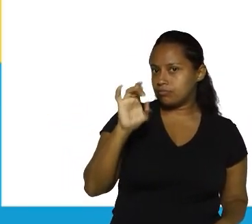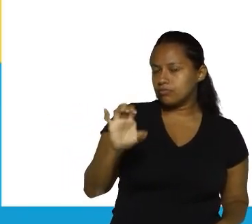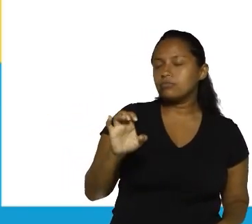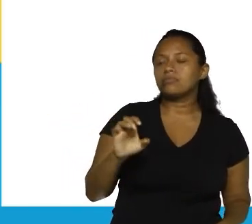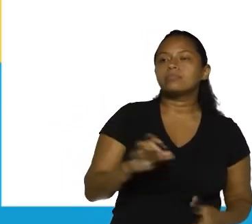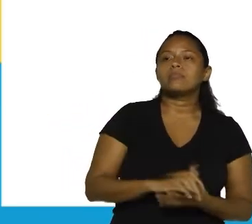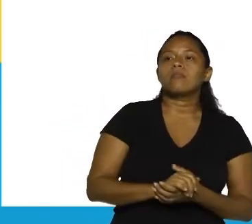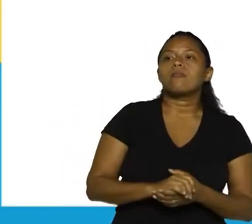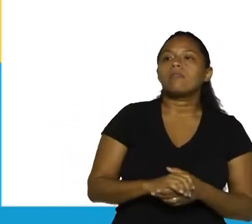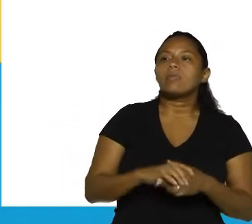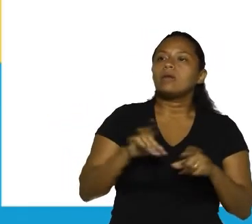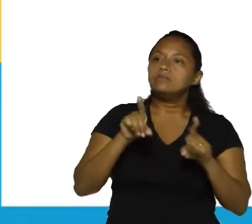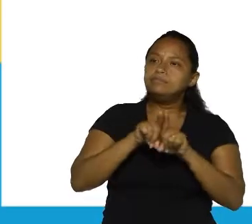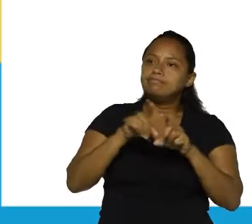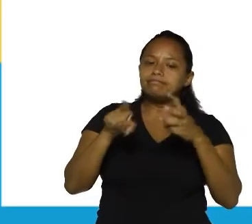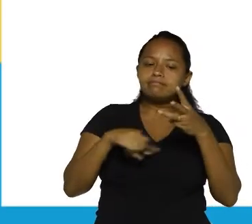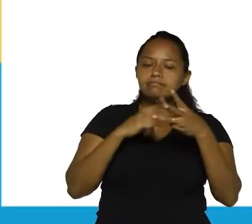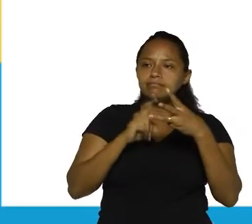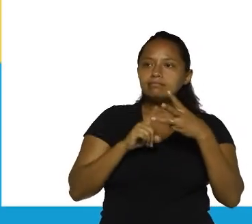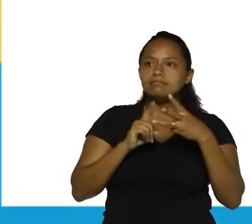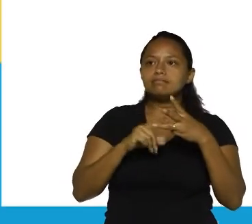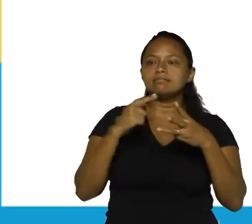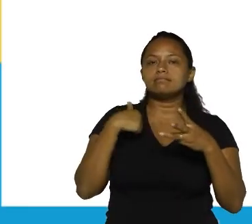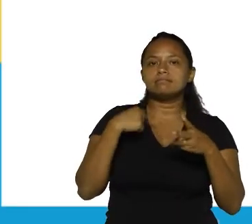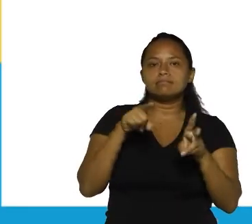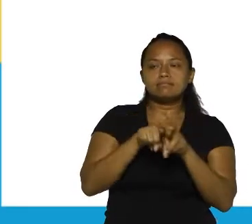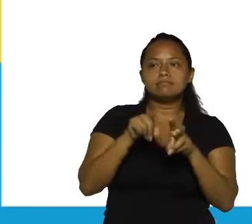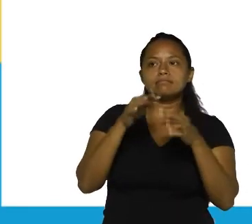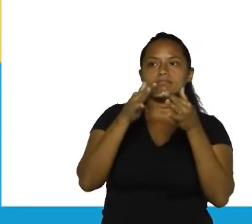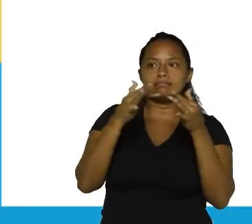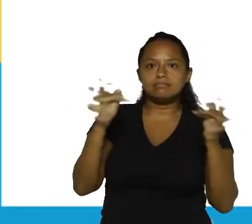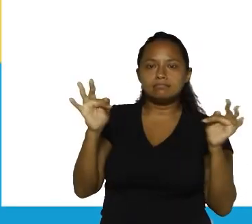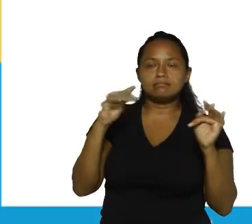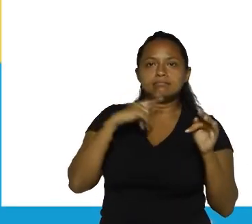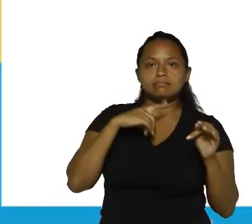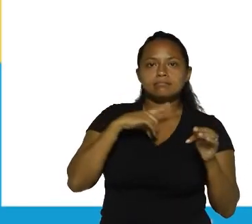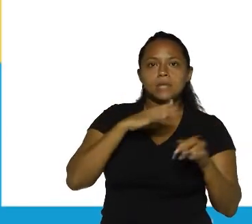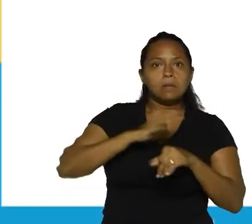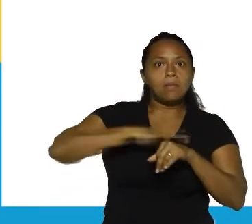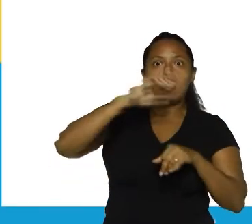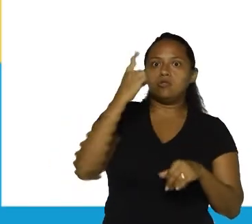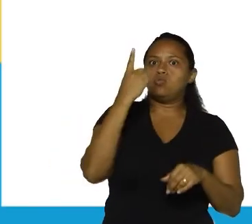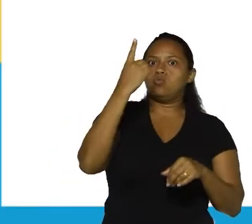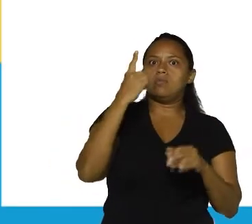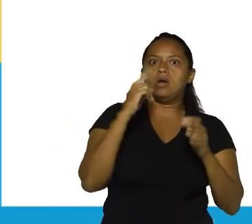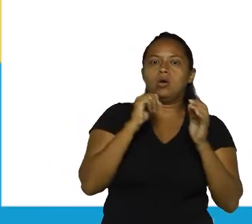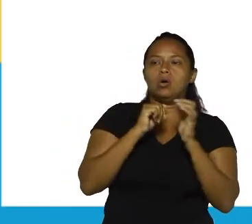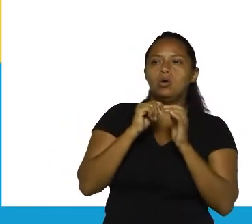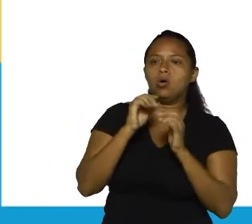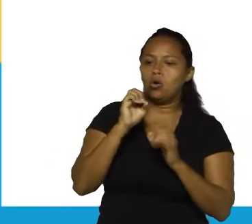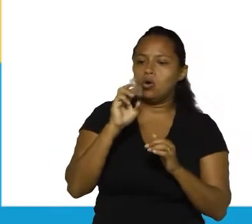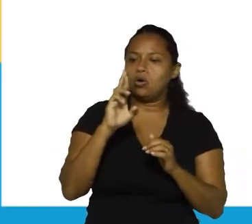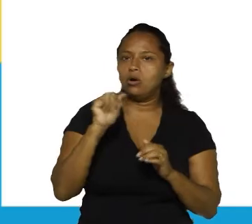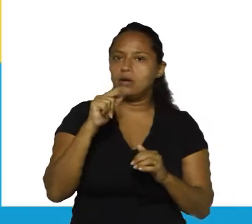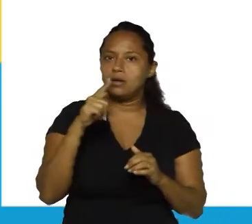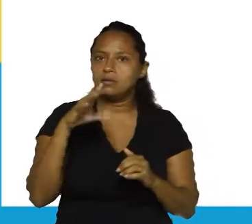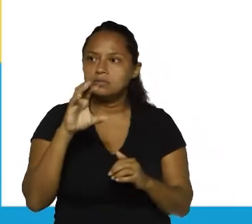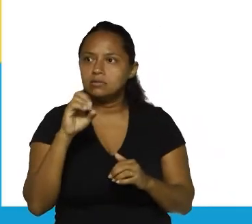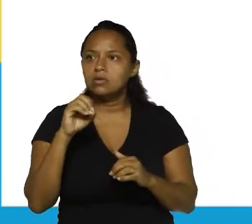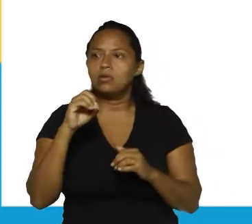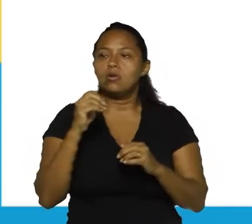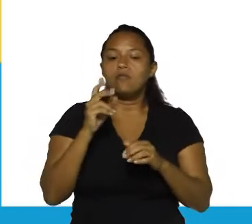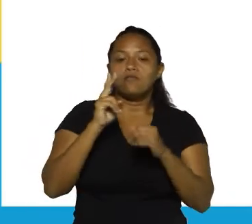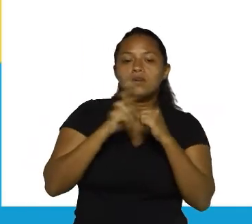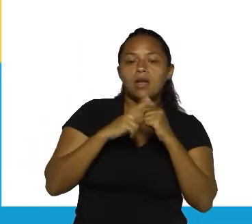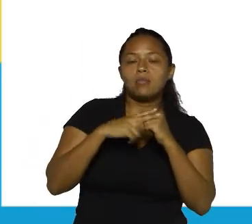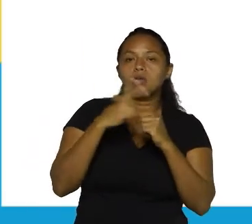nós temos um caso também, né? De frase que contém mais de uma oração. Eu quero, ó, verbo querer, que